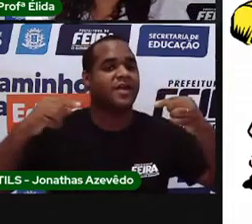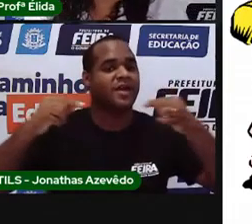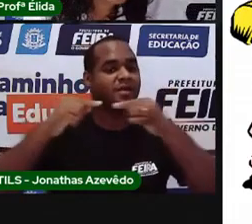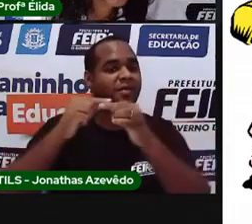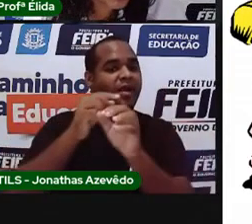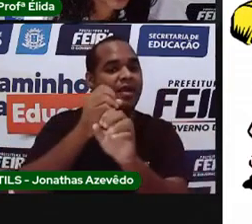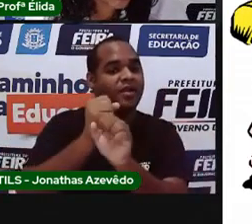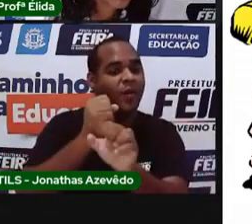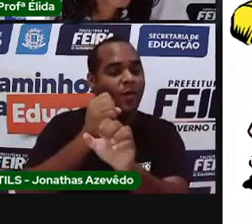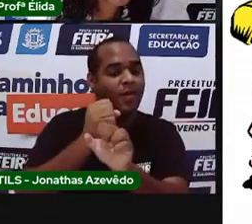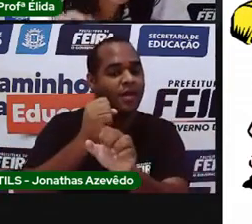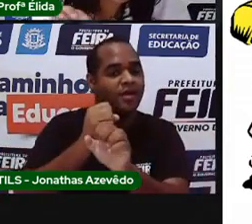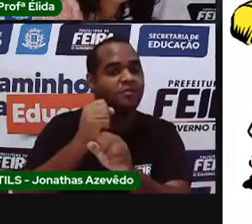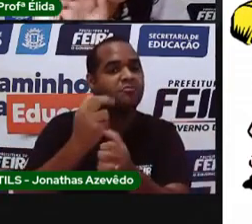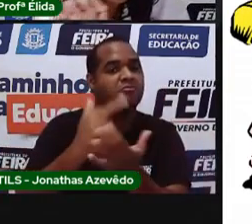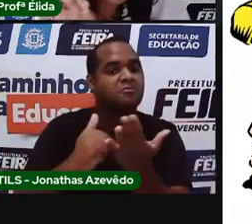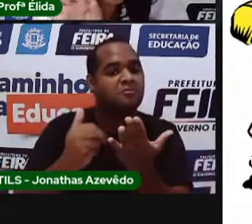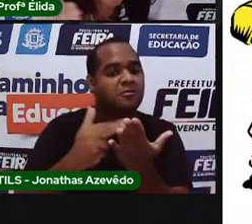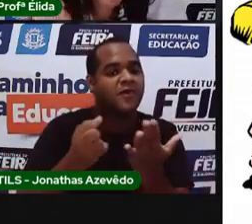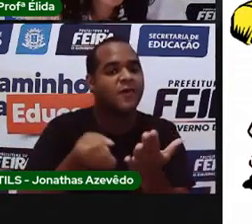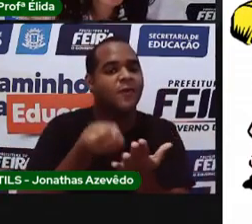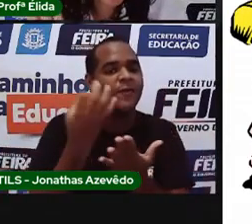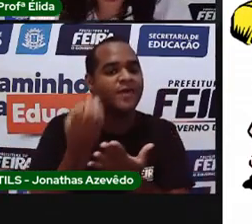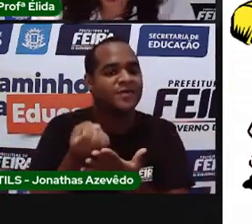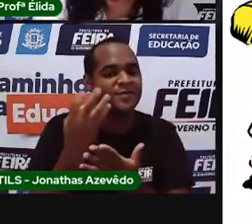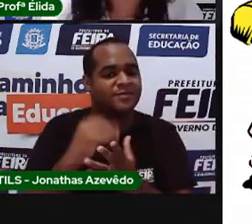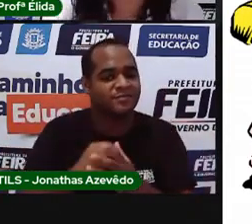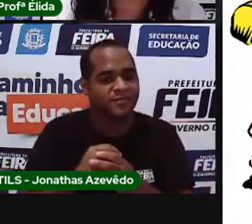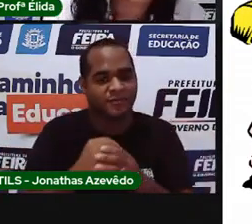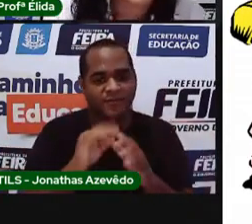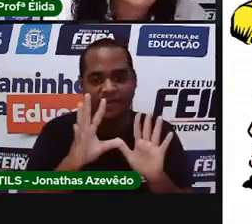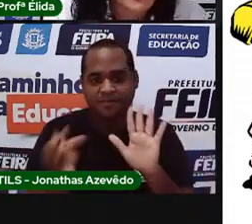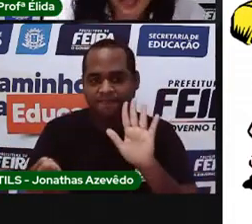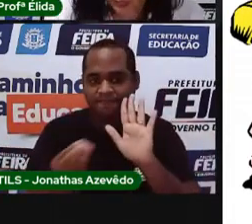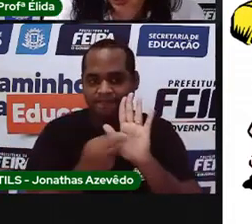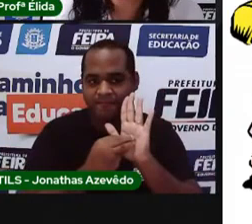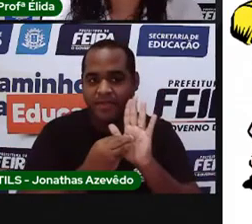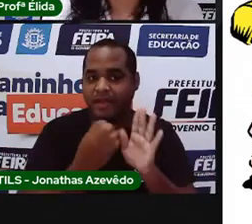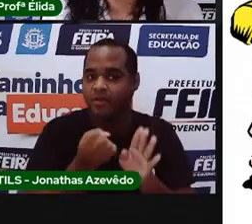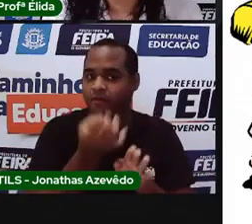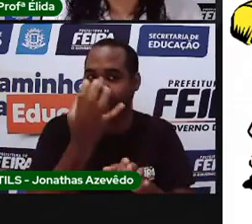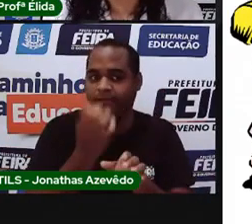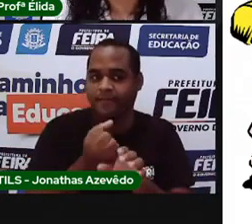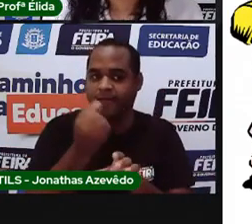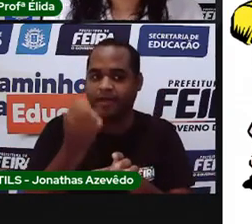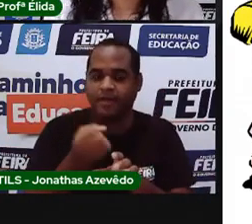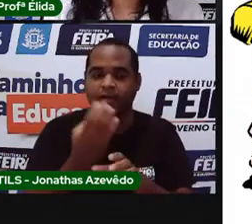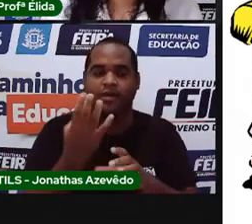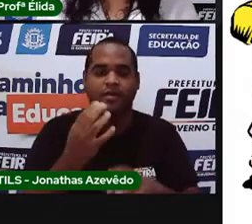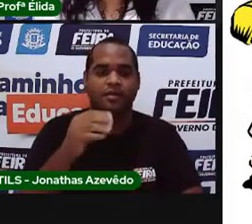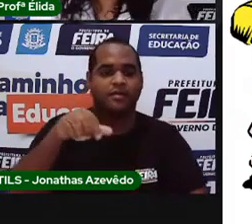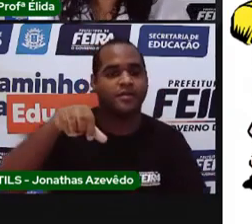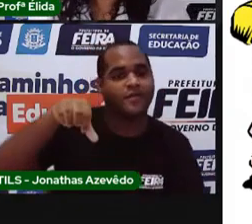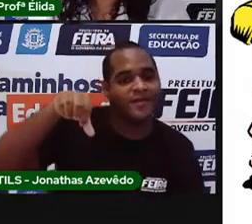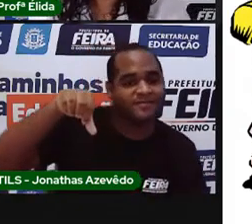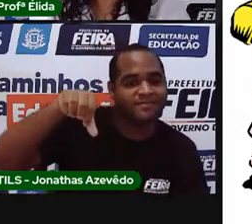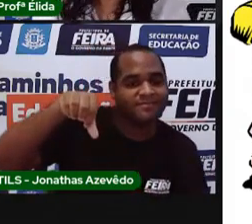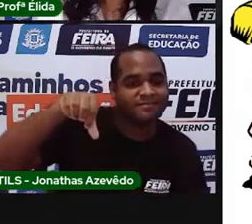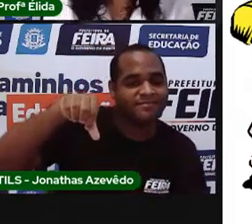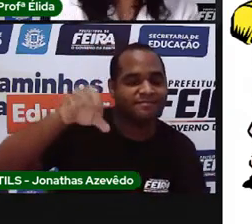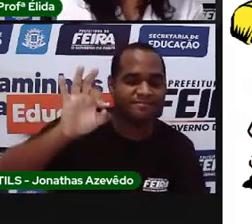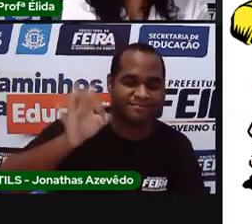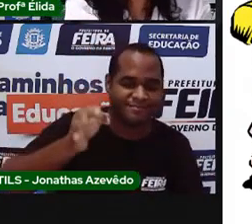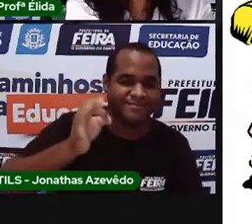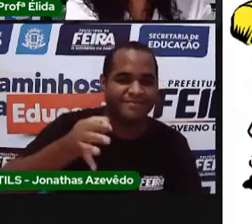quantos desenhos? Para registrar quantidade, faria 9.